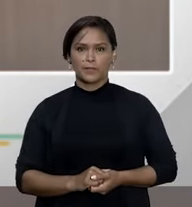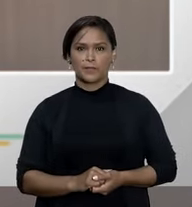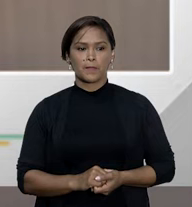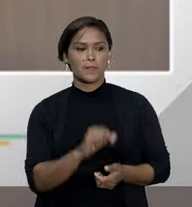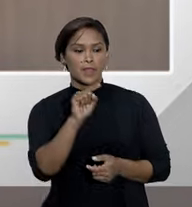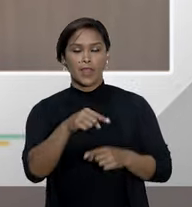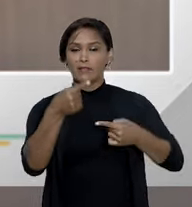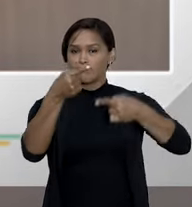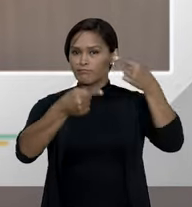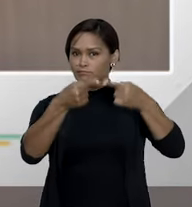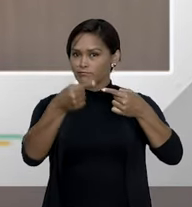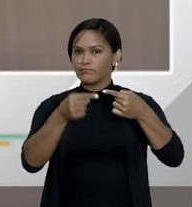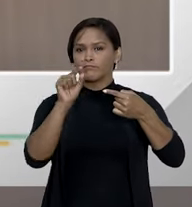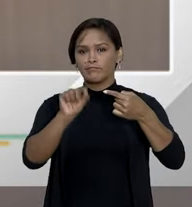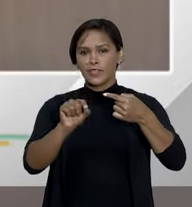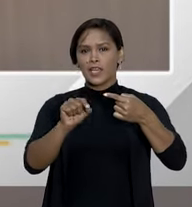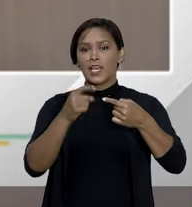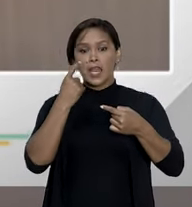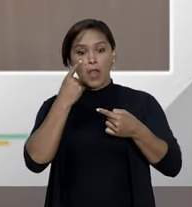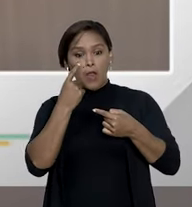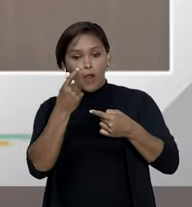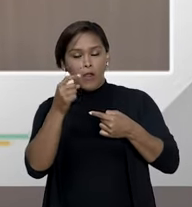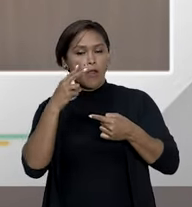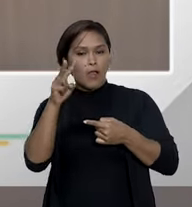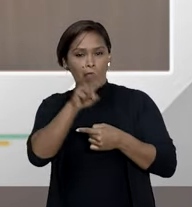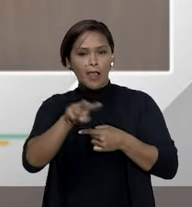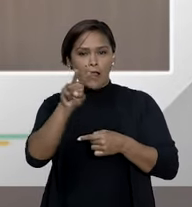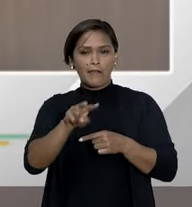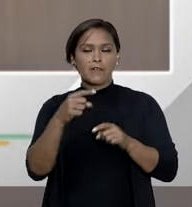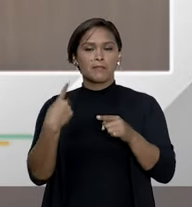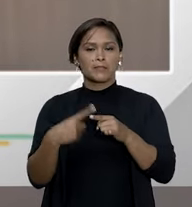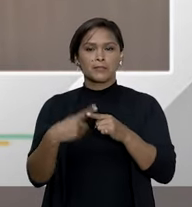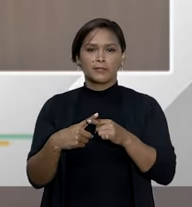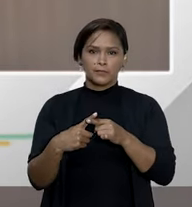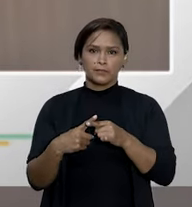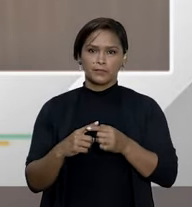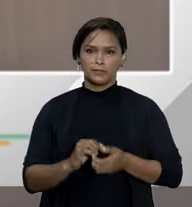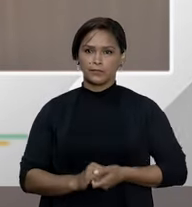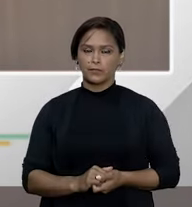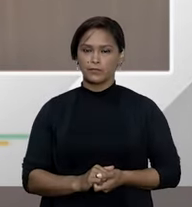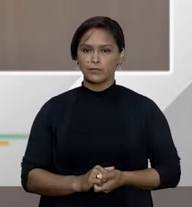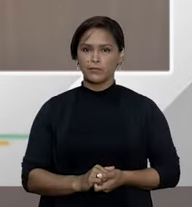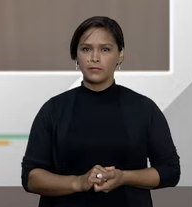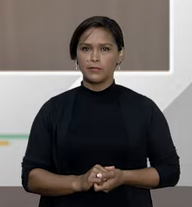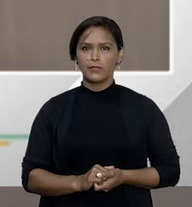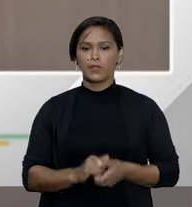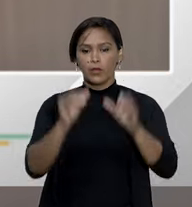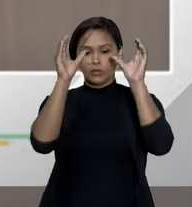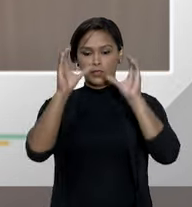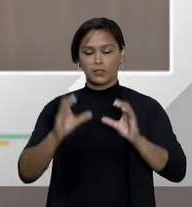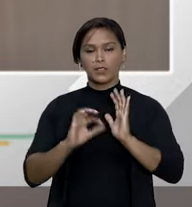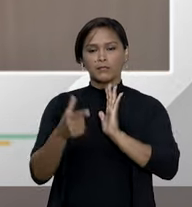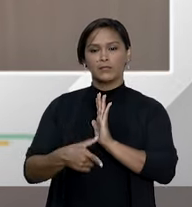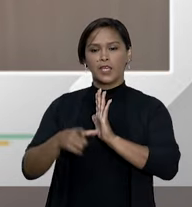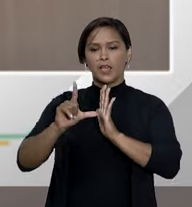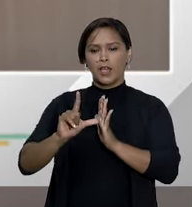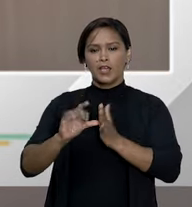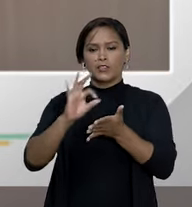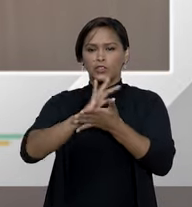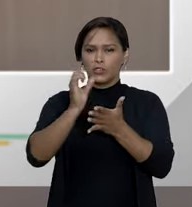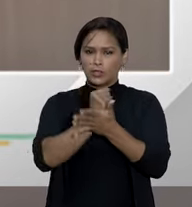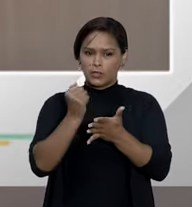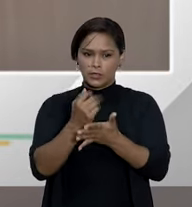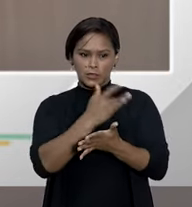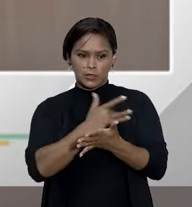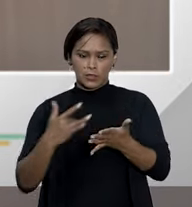essa discussão é interessante, é por isso que o cidadão antes de contratar